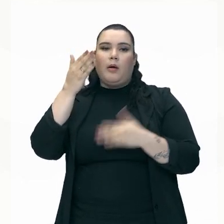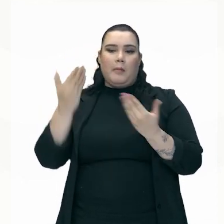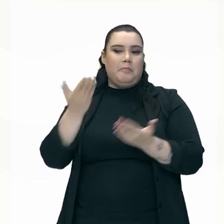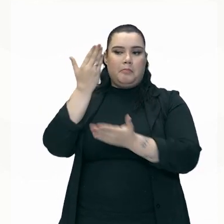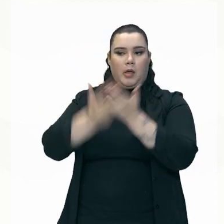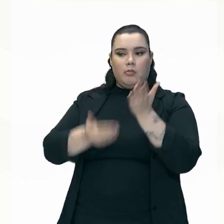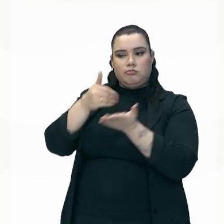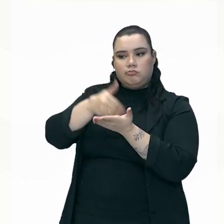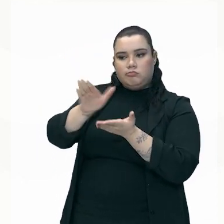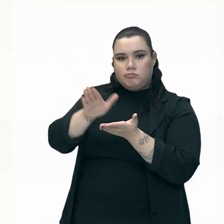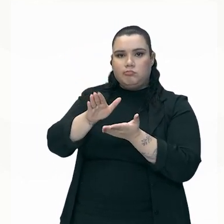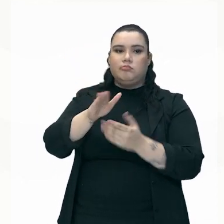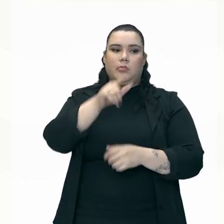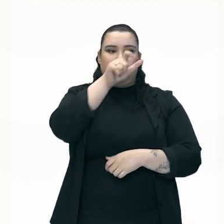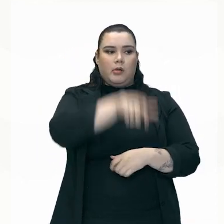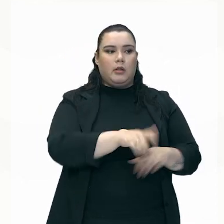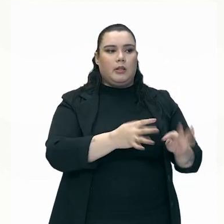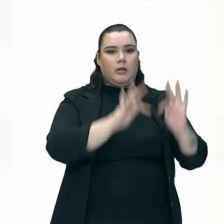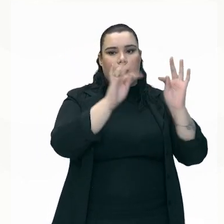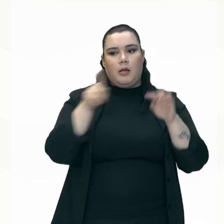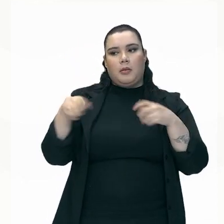ter que correr para o trabalho informal.